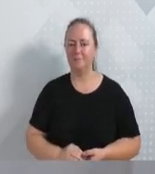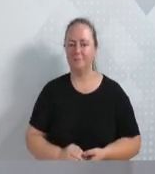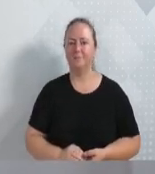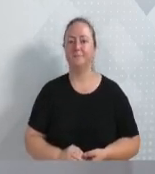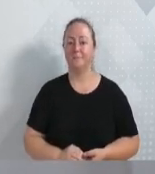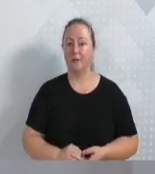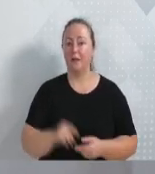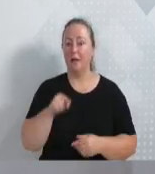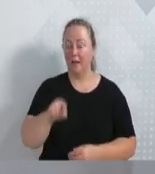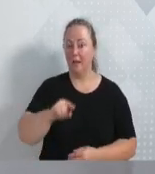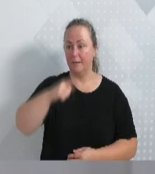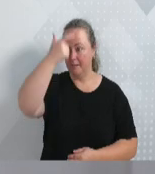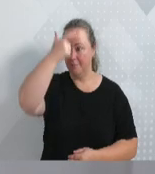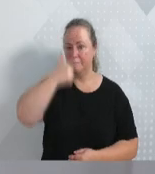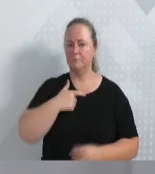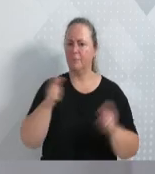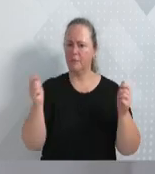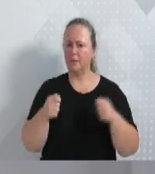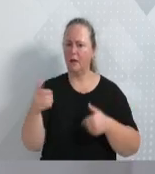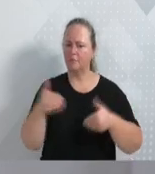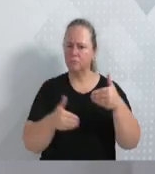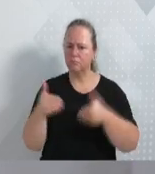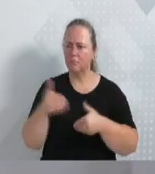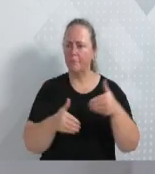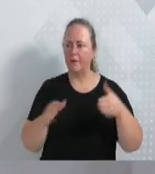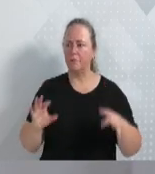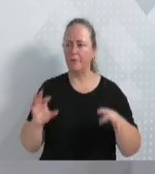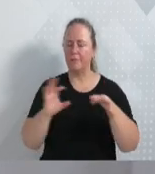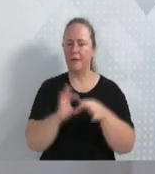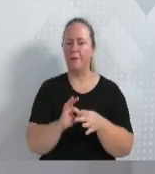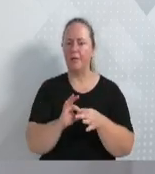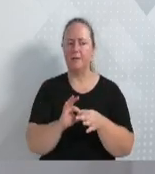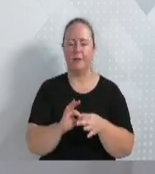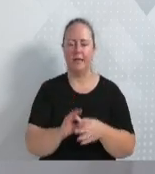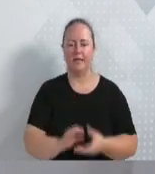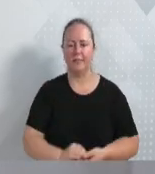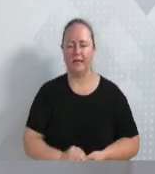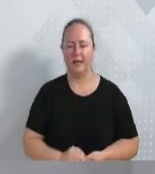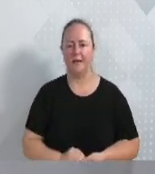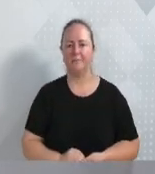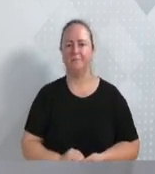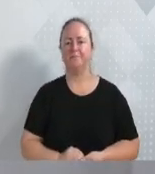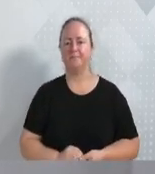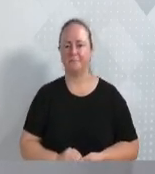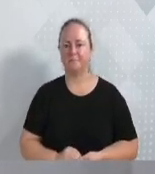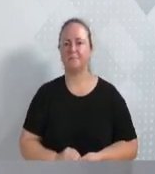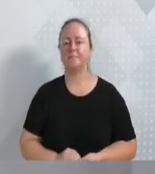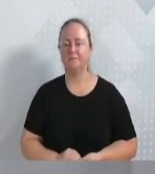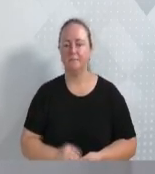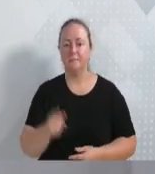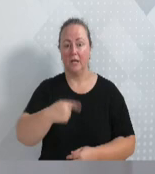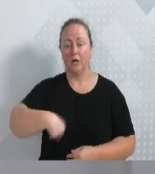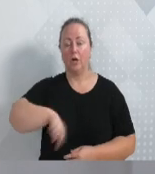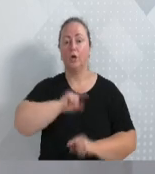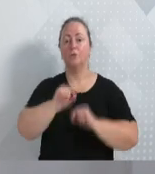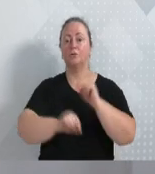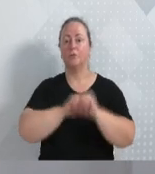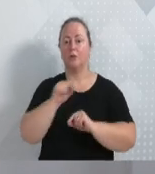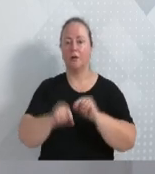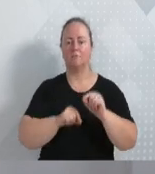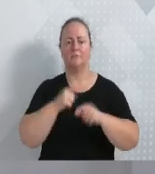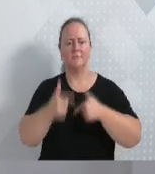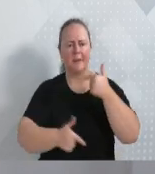que ele tem acesso aos seus direitos constitucionalmente previstos. Ou seja, nós pretendemos levar serviços e